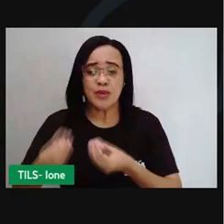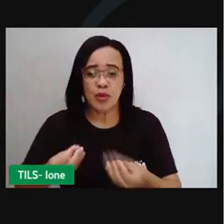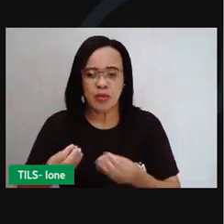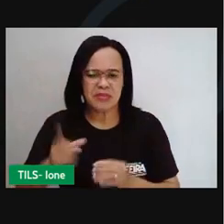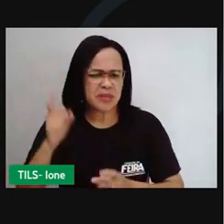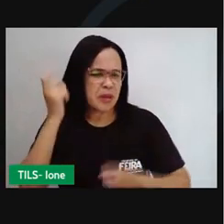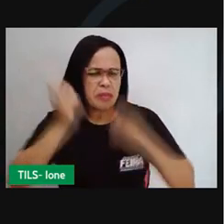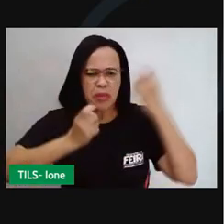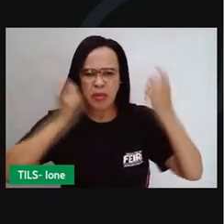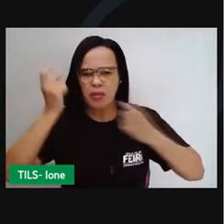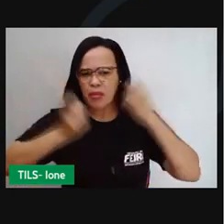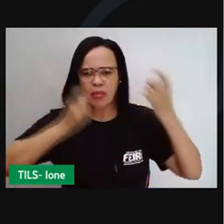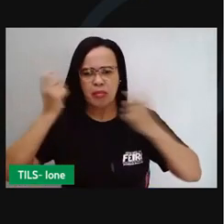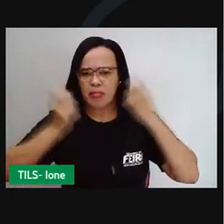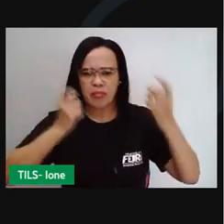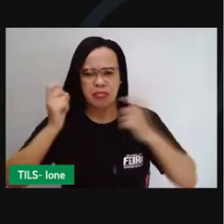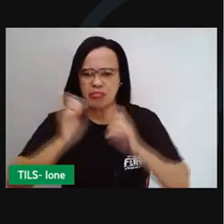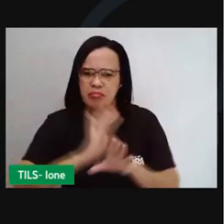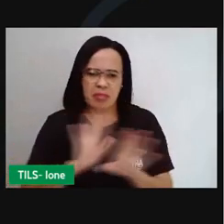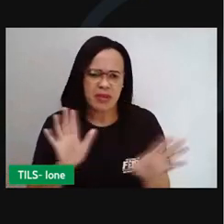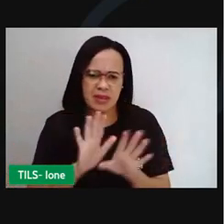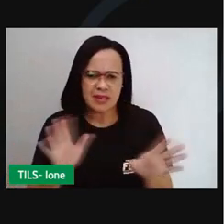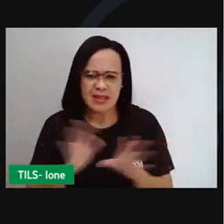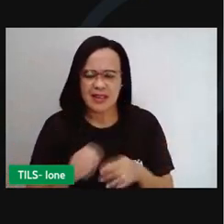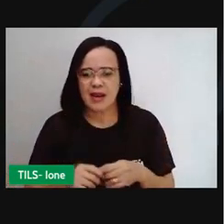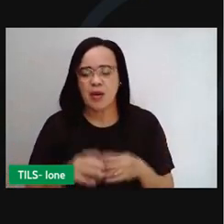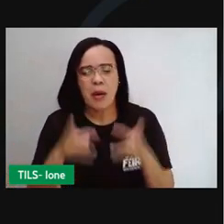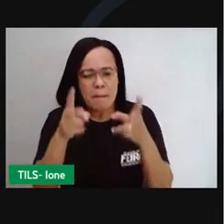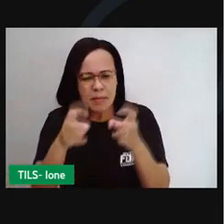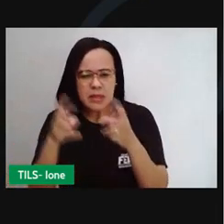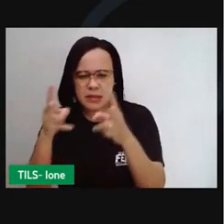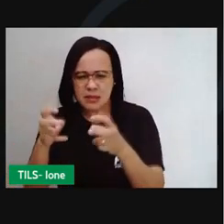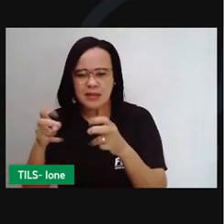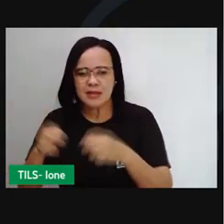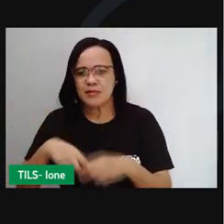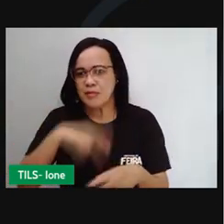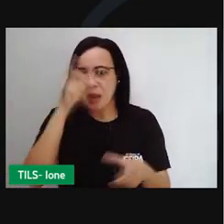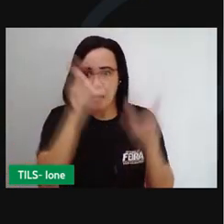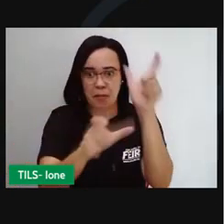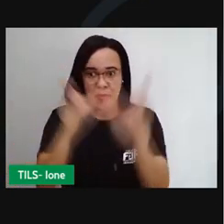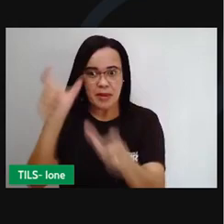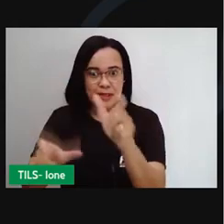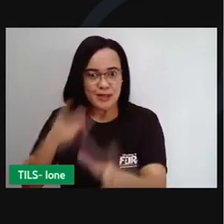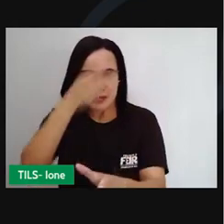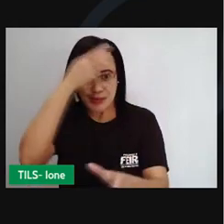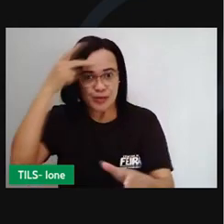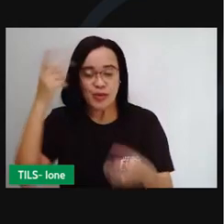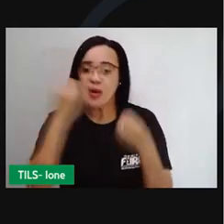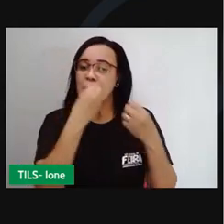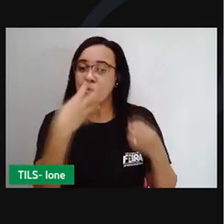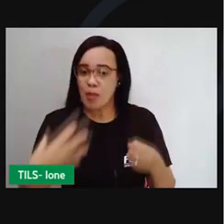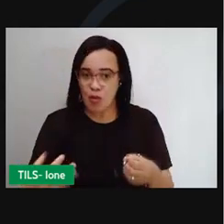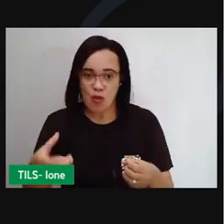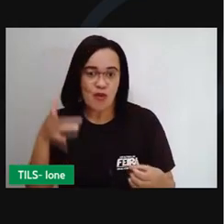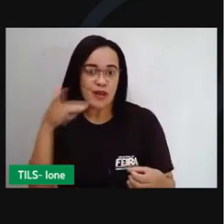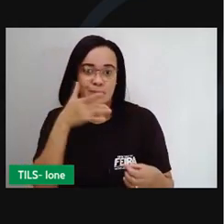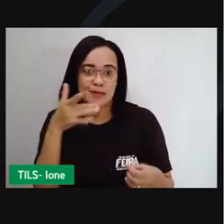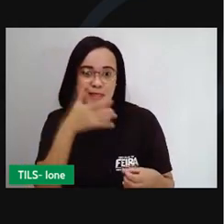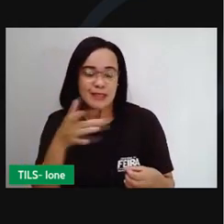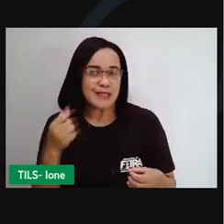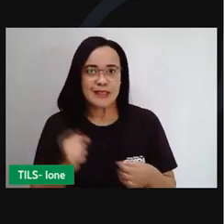perceber que a gente é boa, a cidade é formosa e a comida nem se fala. Mas é um pouquinho